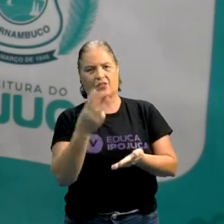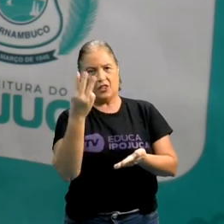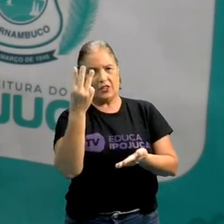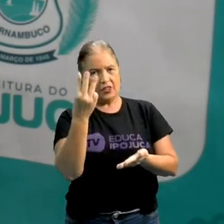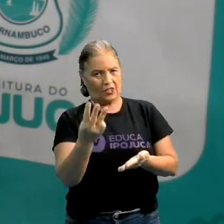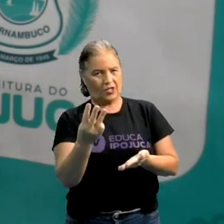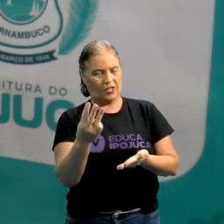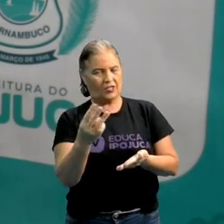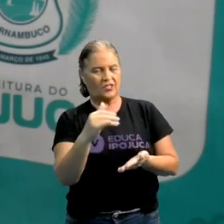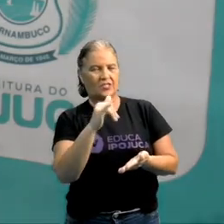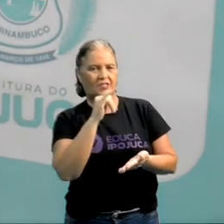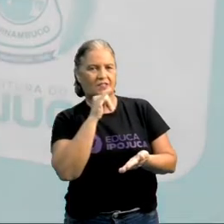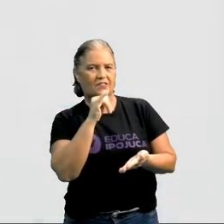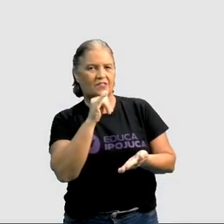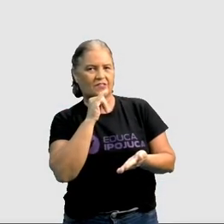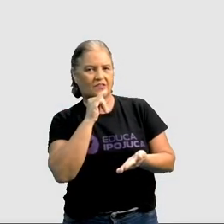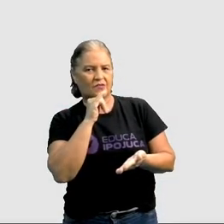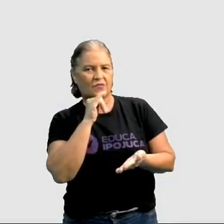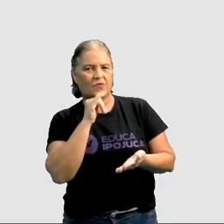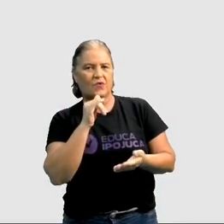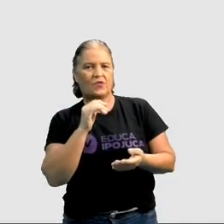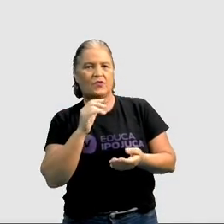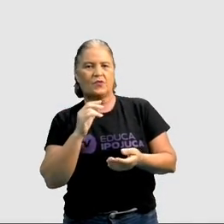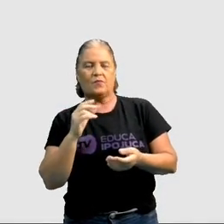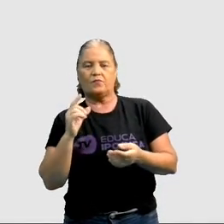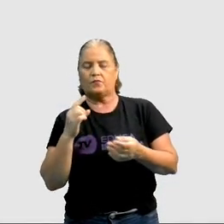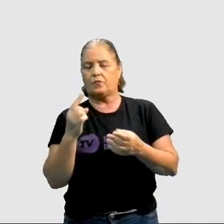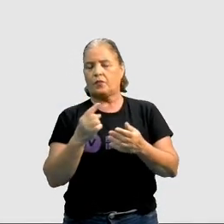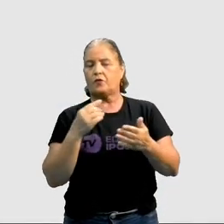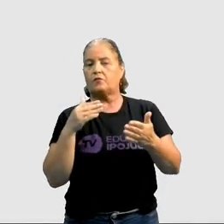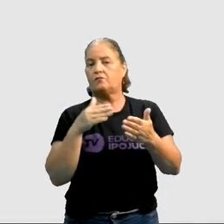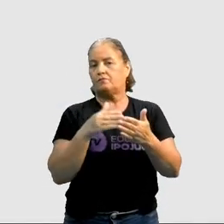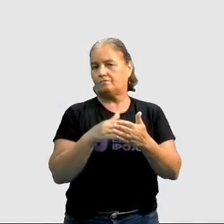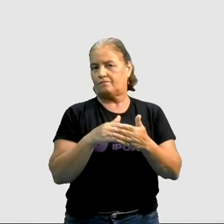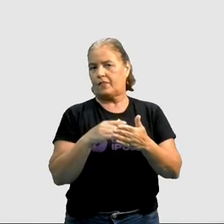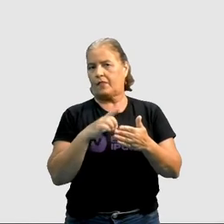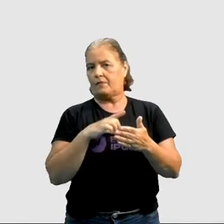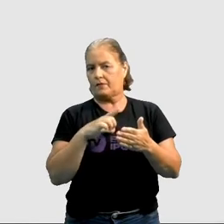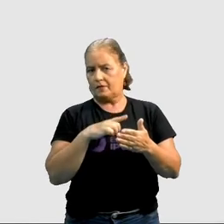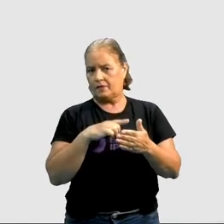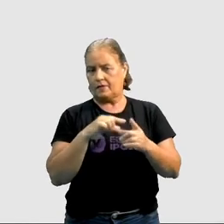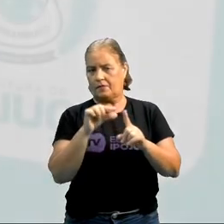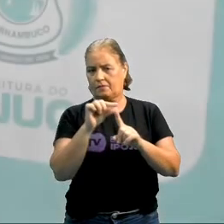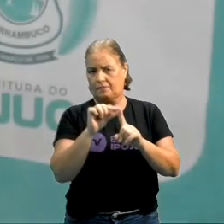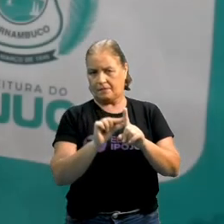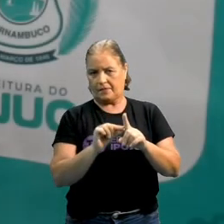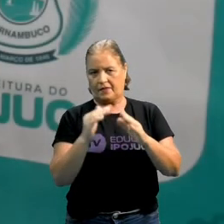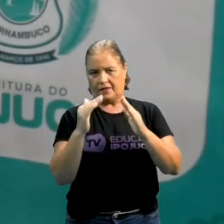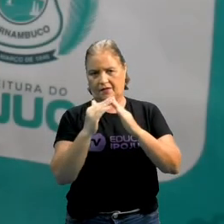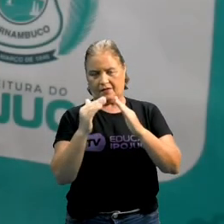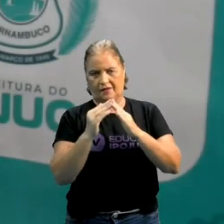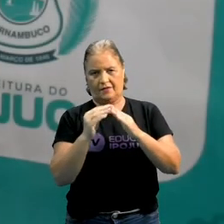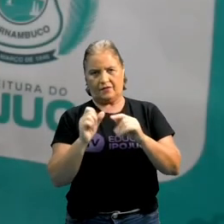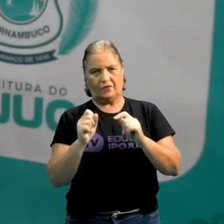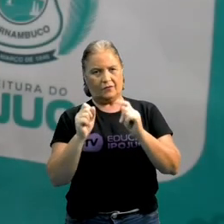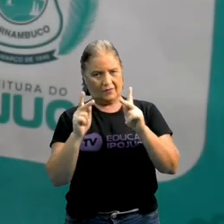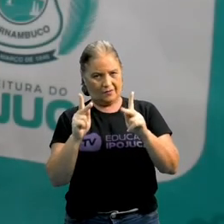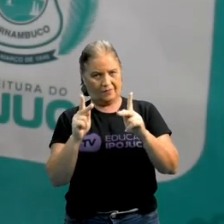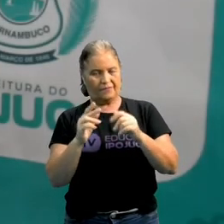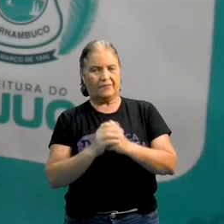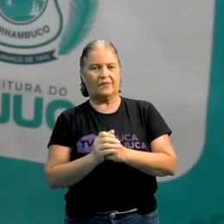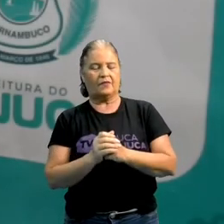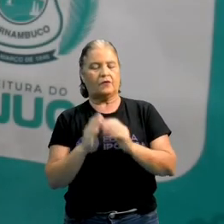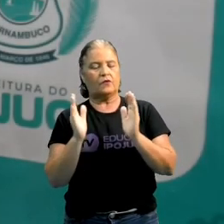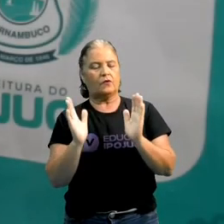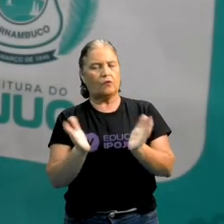exemplos de isolantes térmicos que você tem aí na sua casa. Certo, galerinha? Então, hoje a